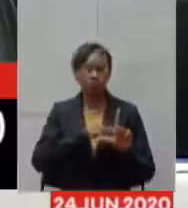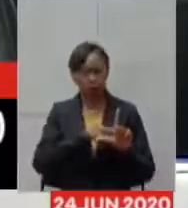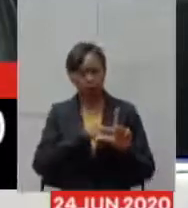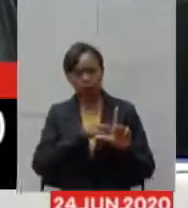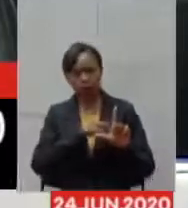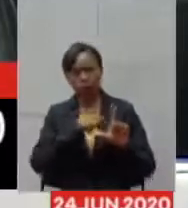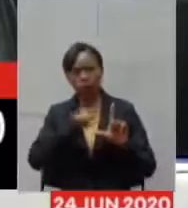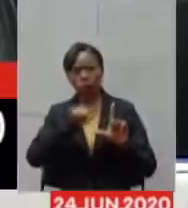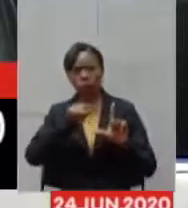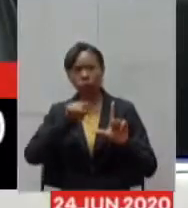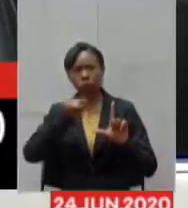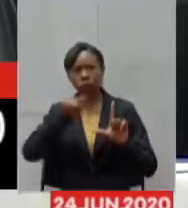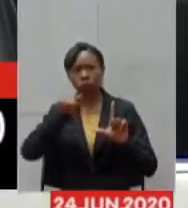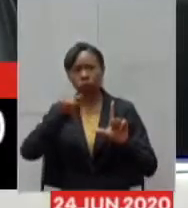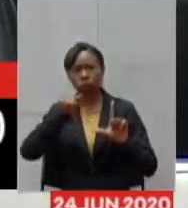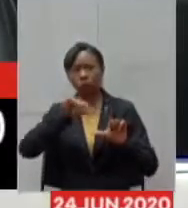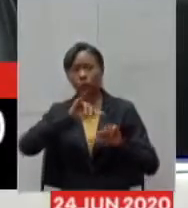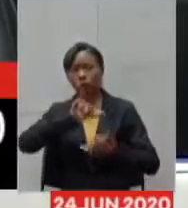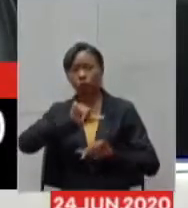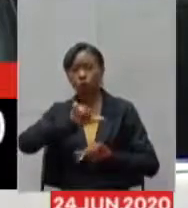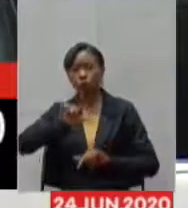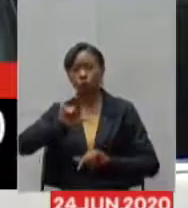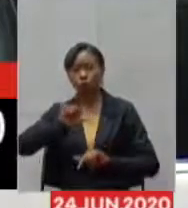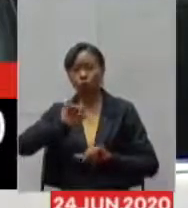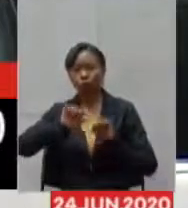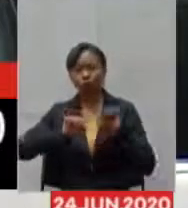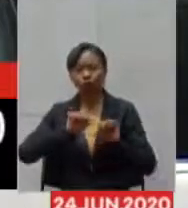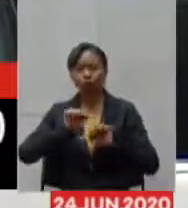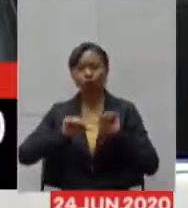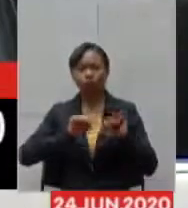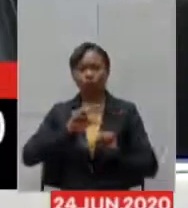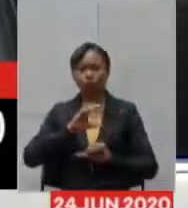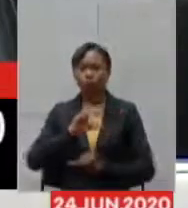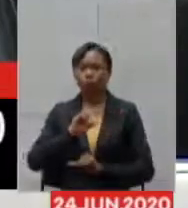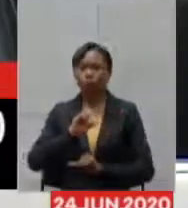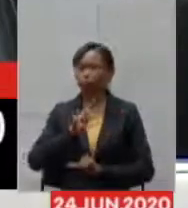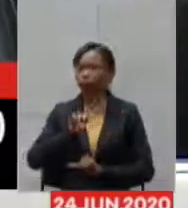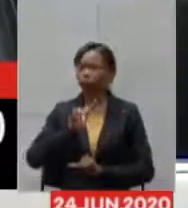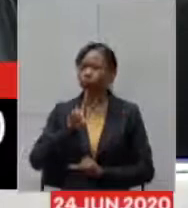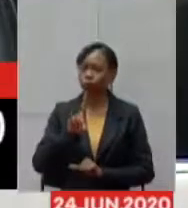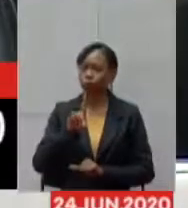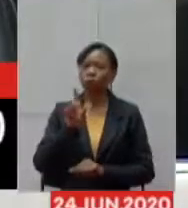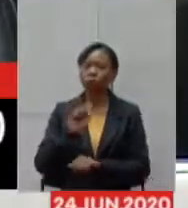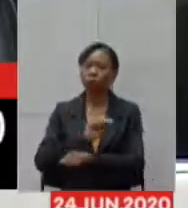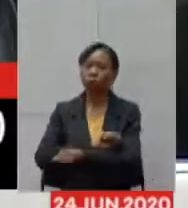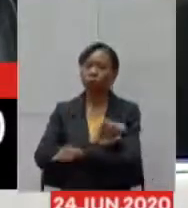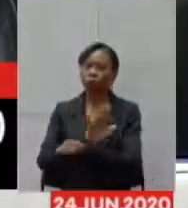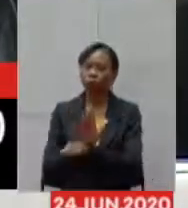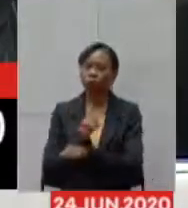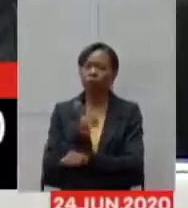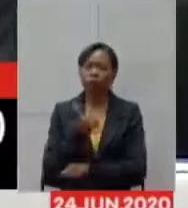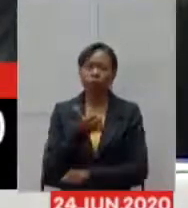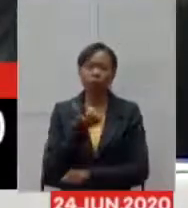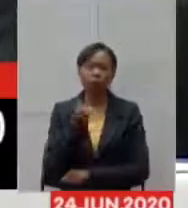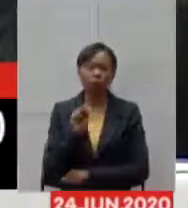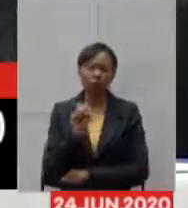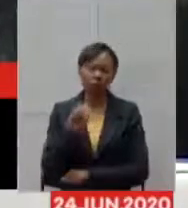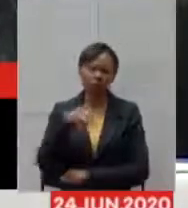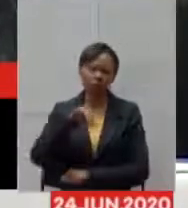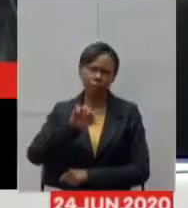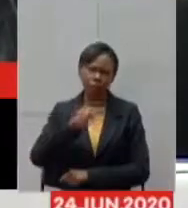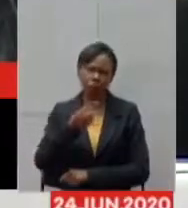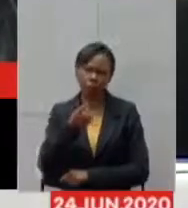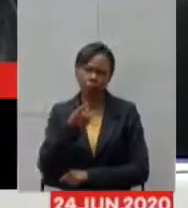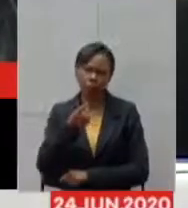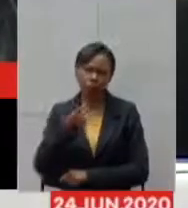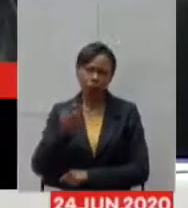operar em julho. Covid-19 antecipa o início da produção da unidade de Montescuário. São 180 milhões de investimentos. Parabéns, e o Carlos Pimenta? Eu